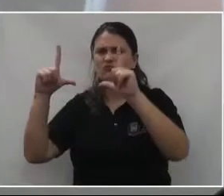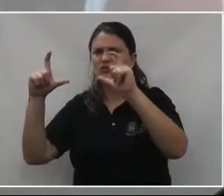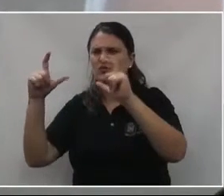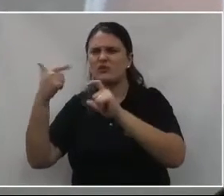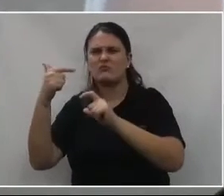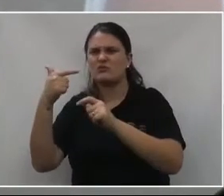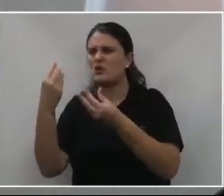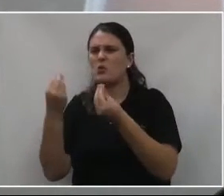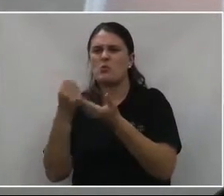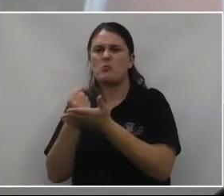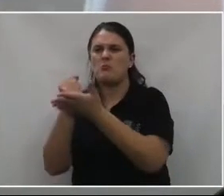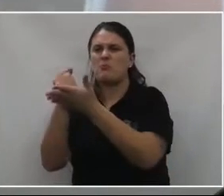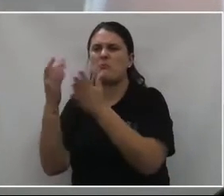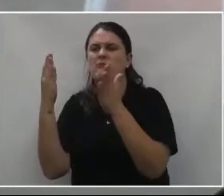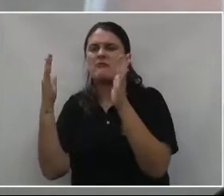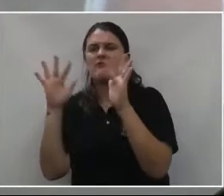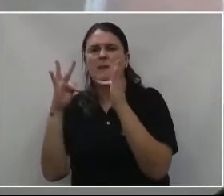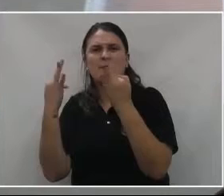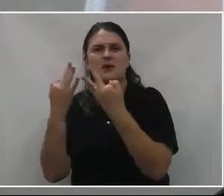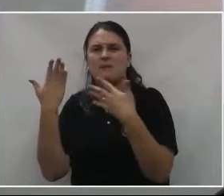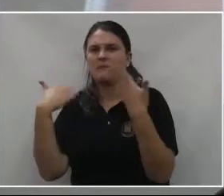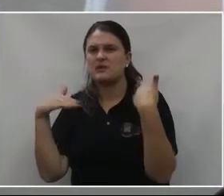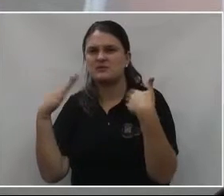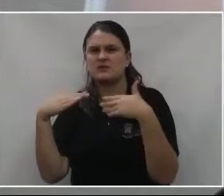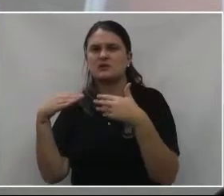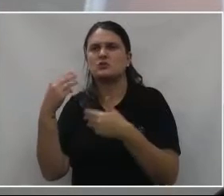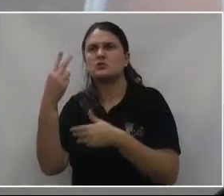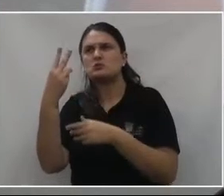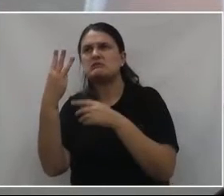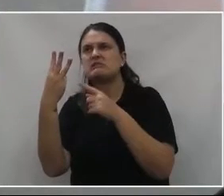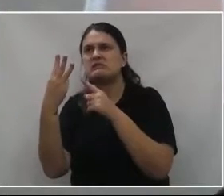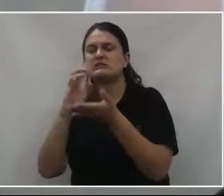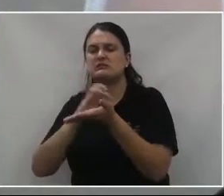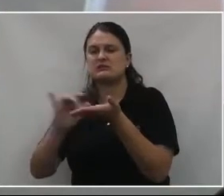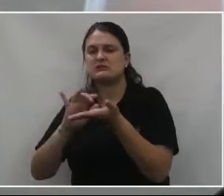levar a família lá. Eu queria que duas ou três secretarias tomassem...